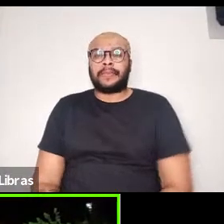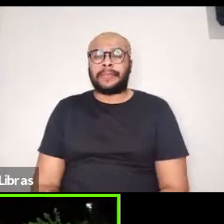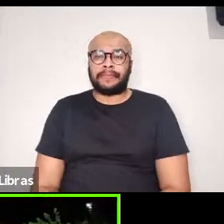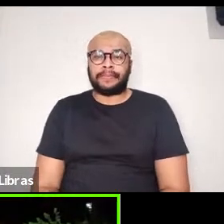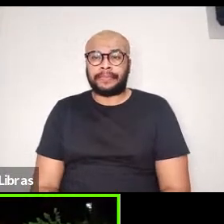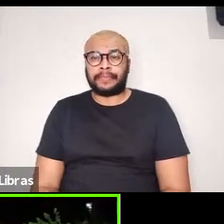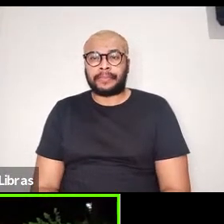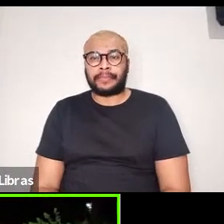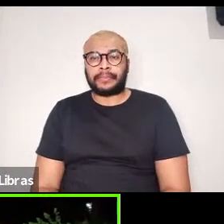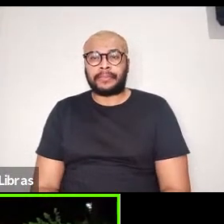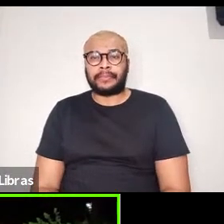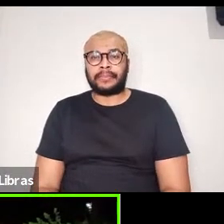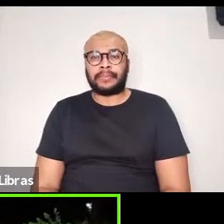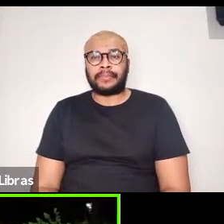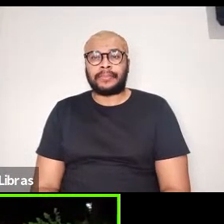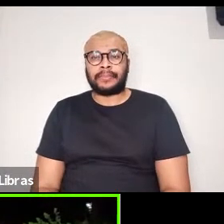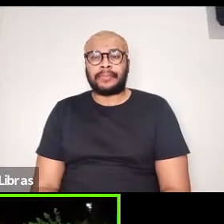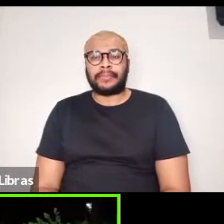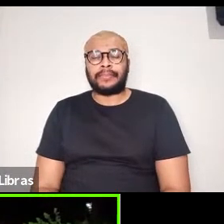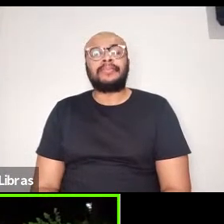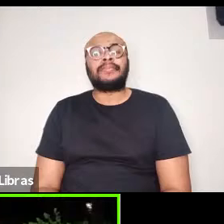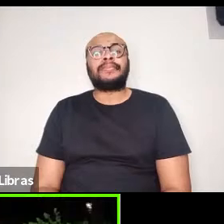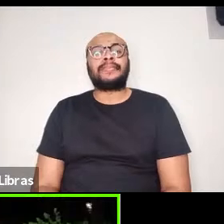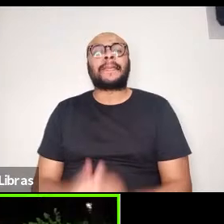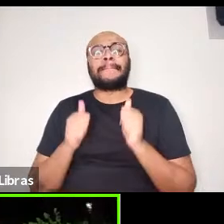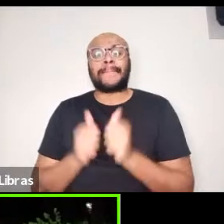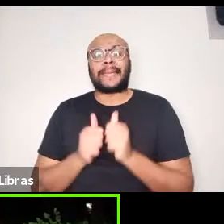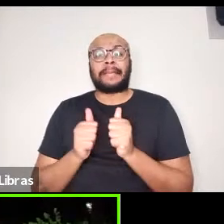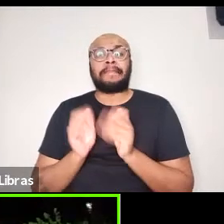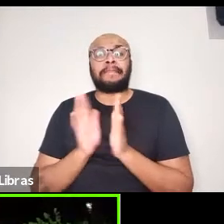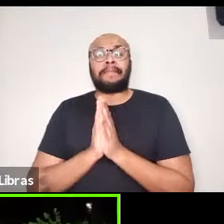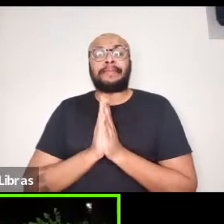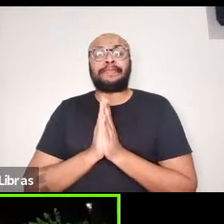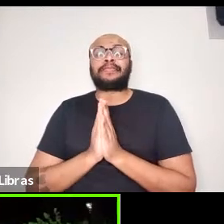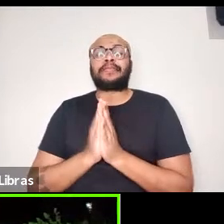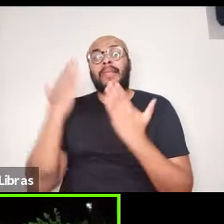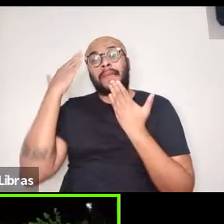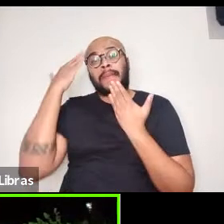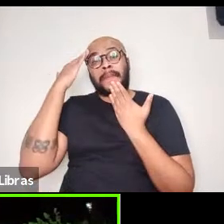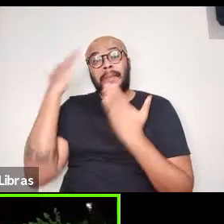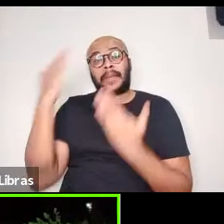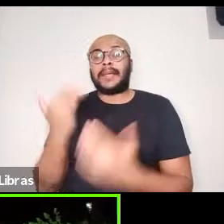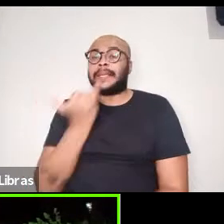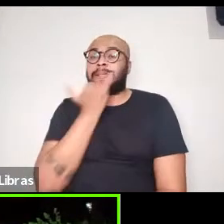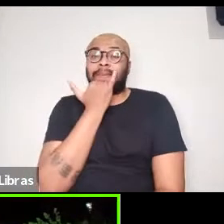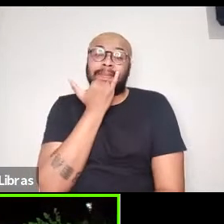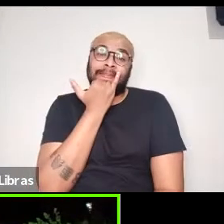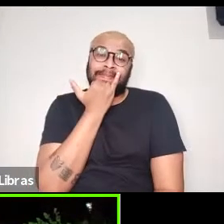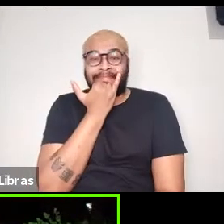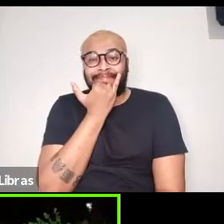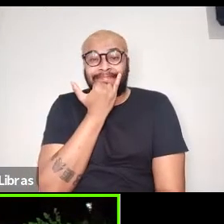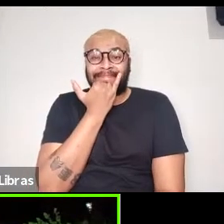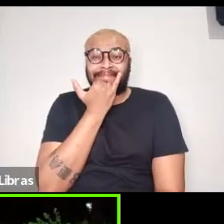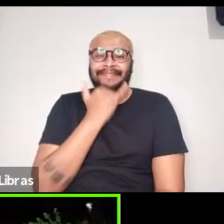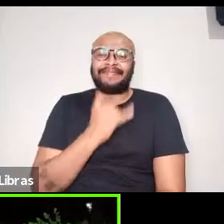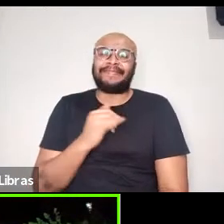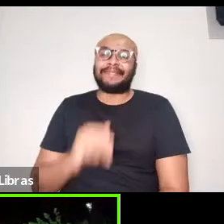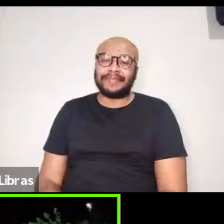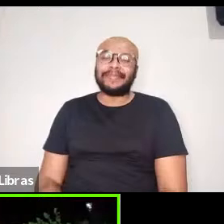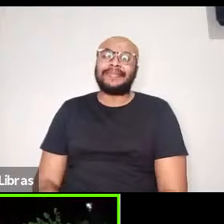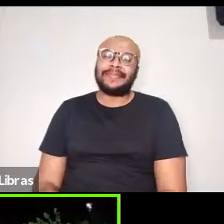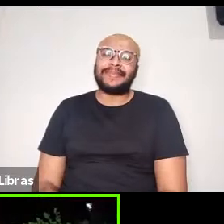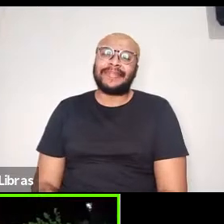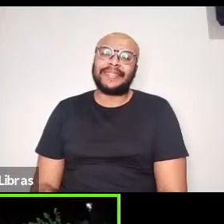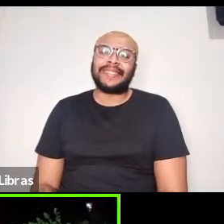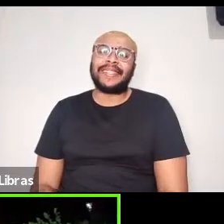bem, então, agradecendo e me desculpando, porque, além da minha vontade,